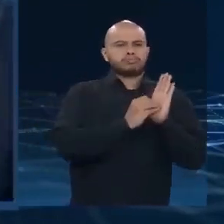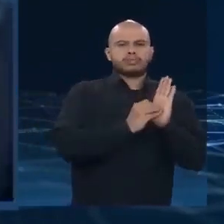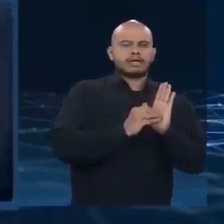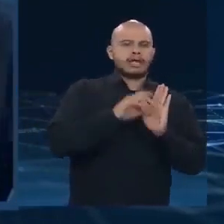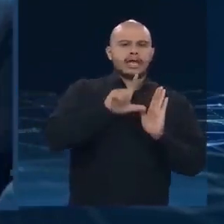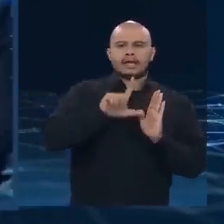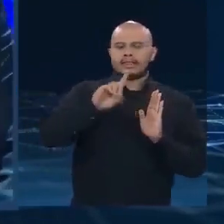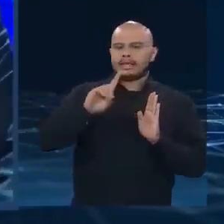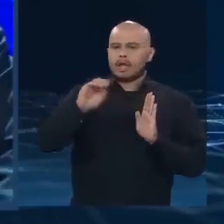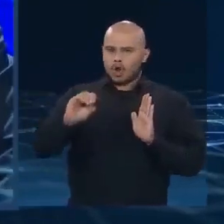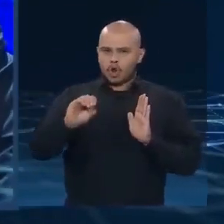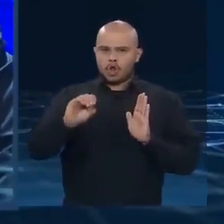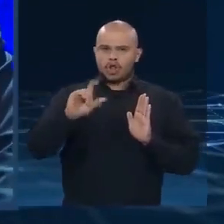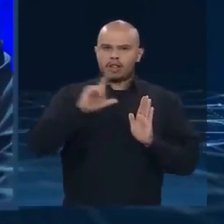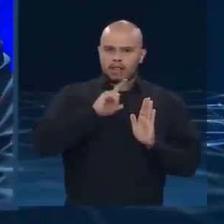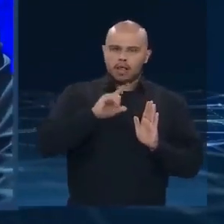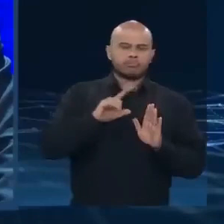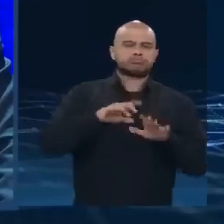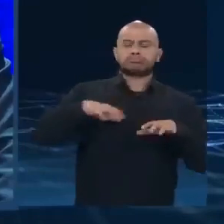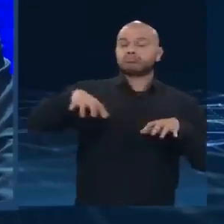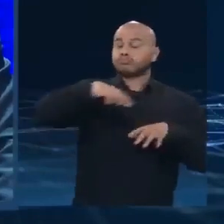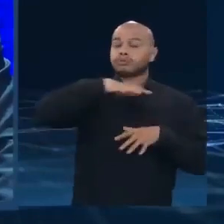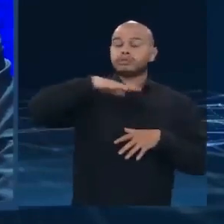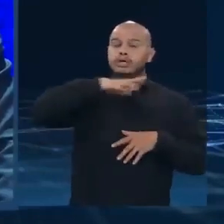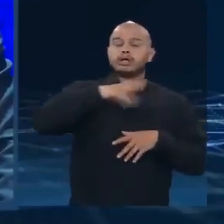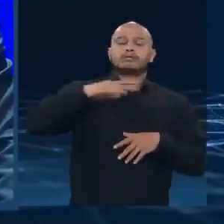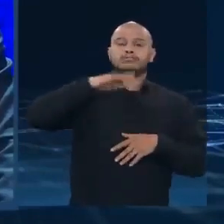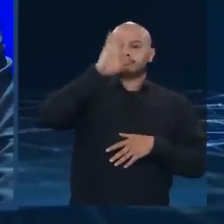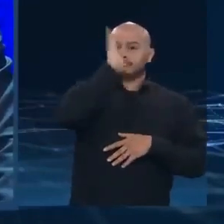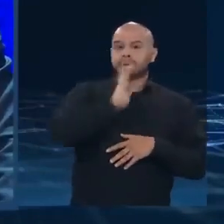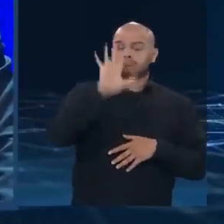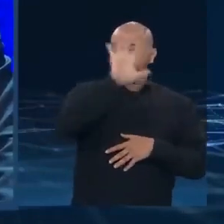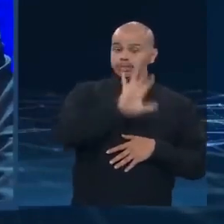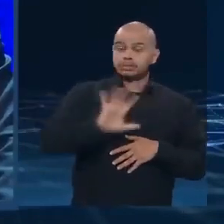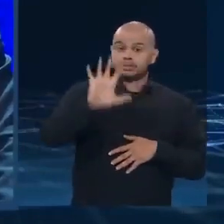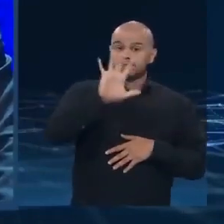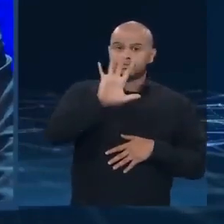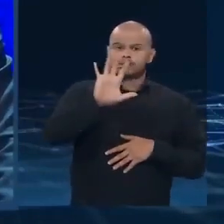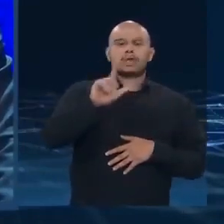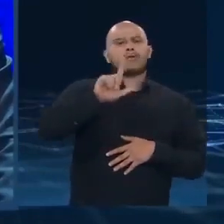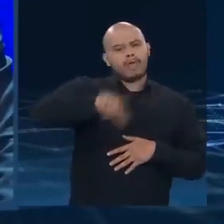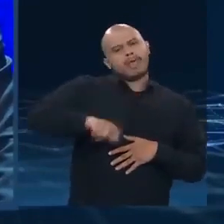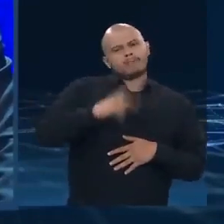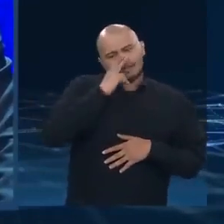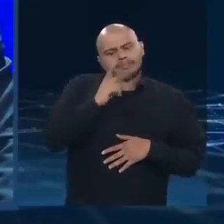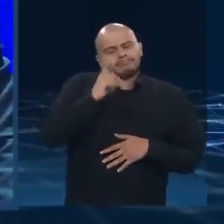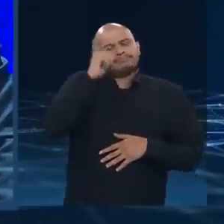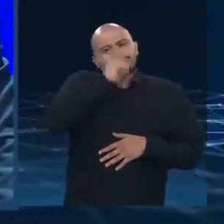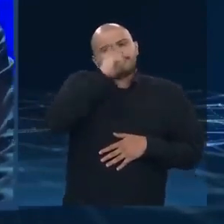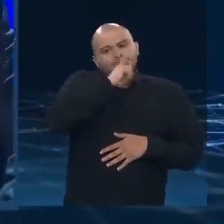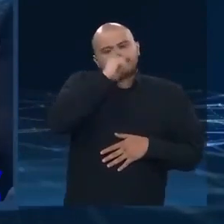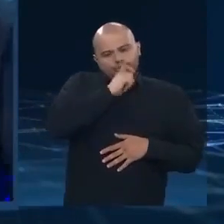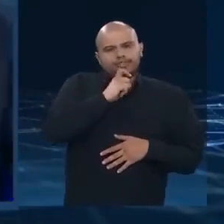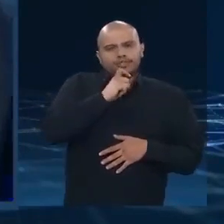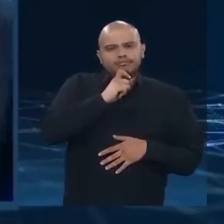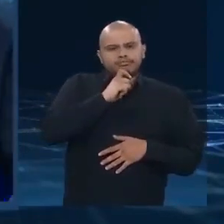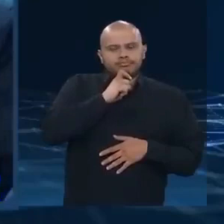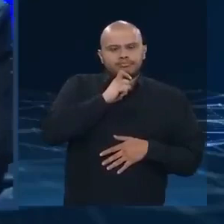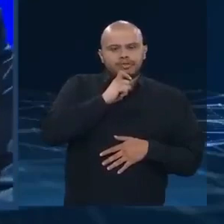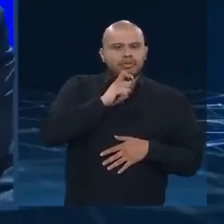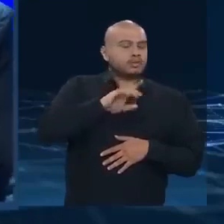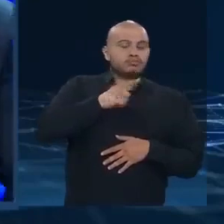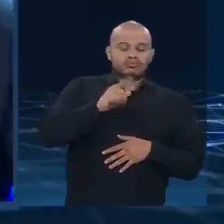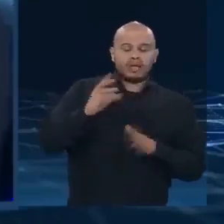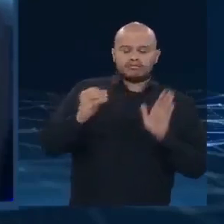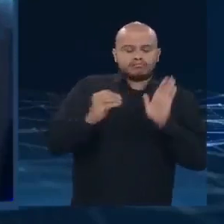para o Congresso Nacional. Ou seja, significa que existe uma mentira no ar. Não está na LDO